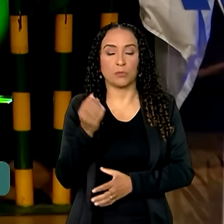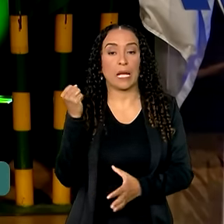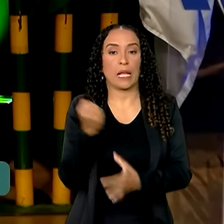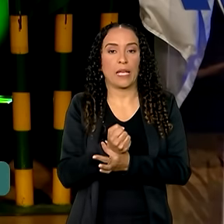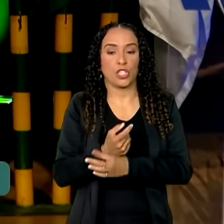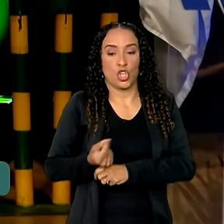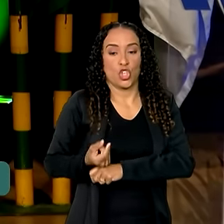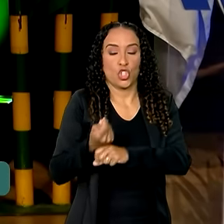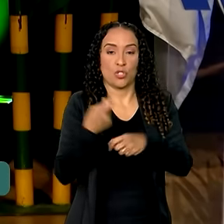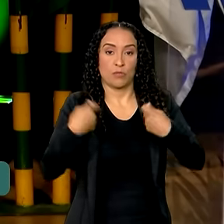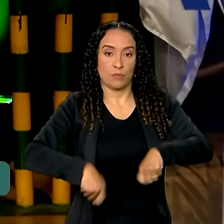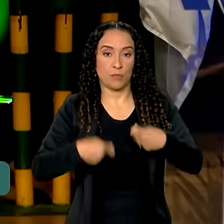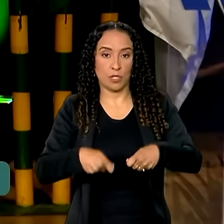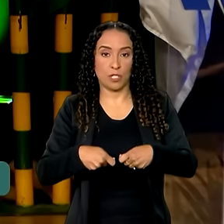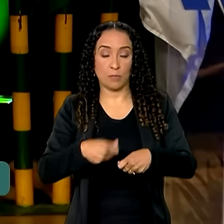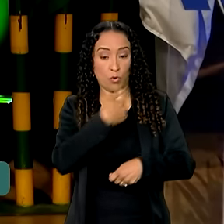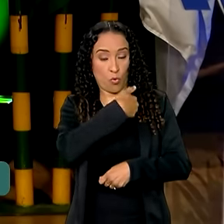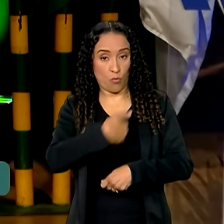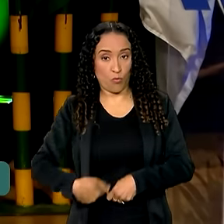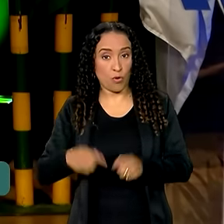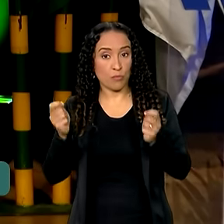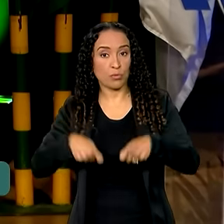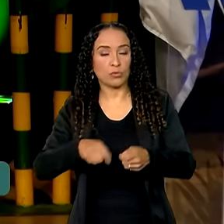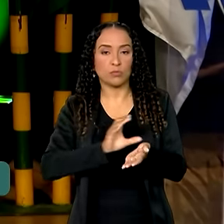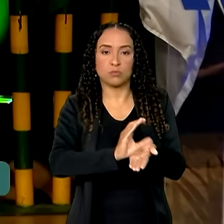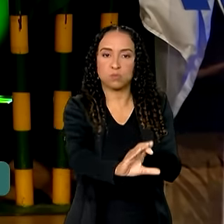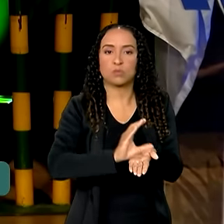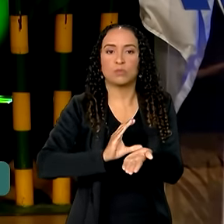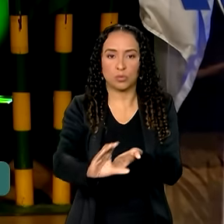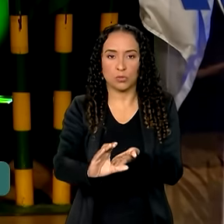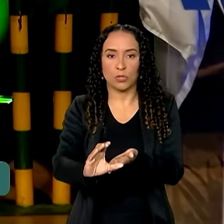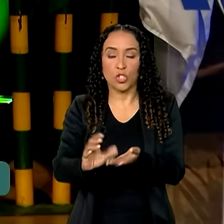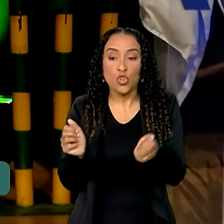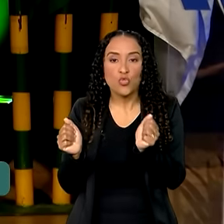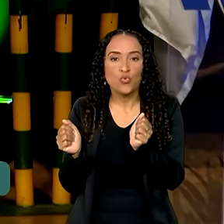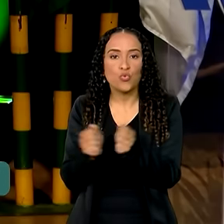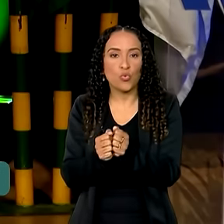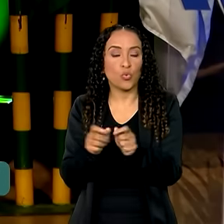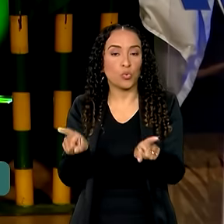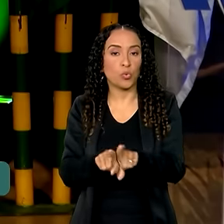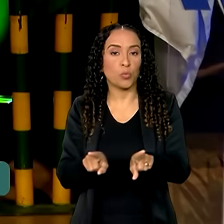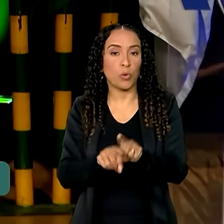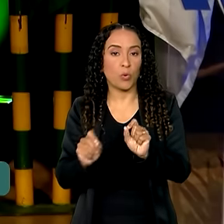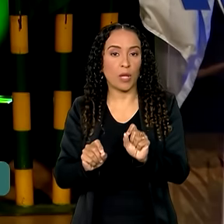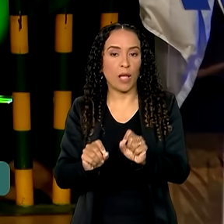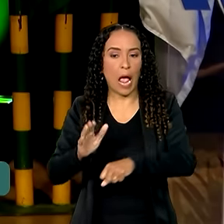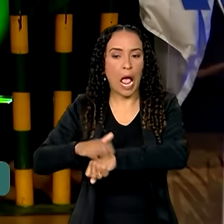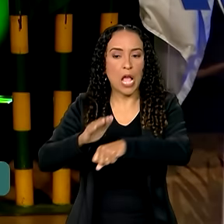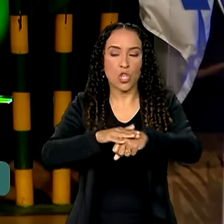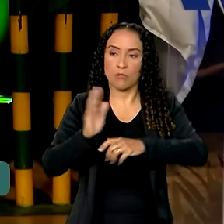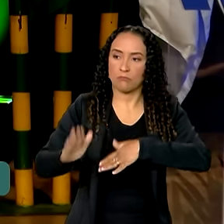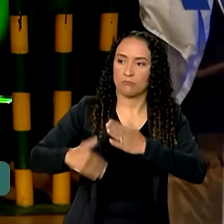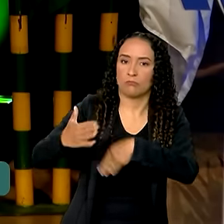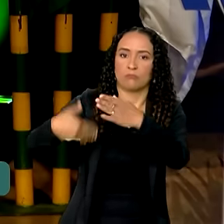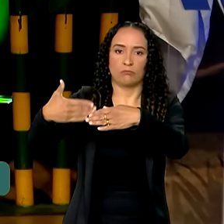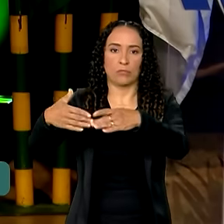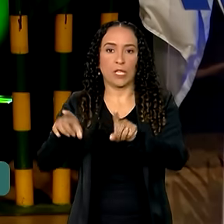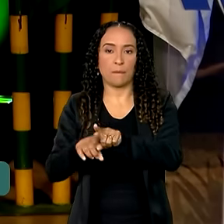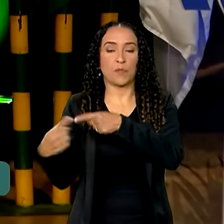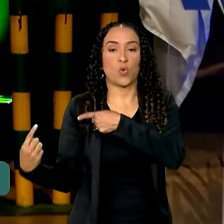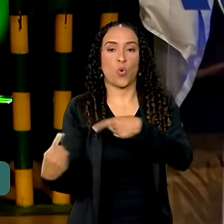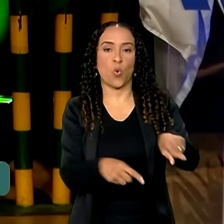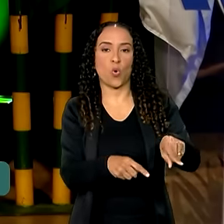necessários para que os governos possam investir simultaneamente em ações de desenvolvimento e